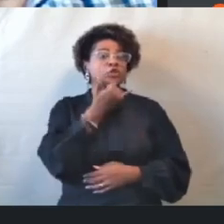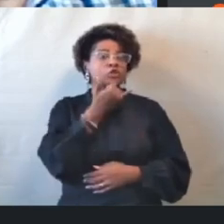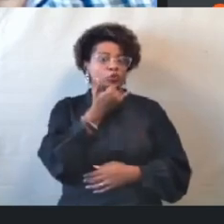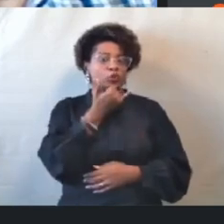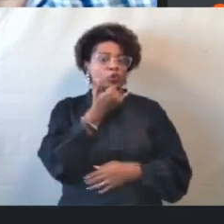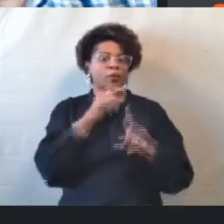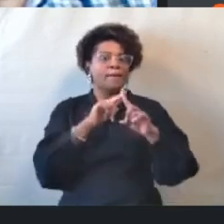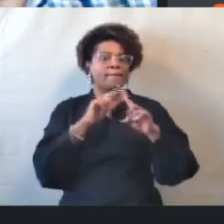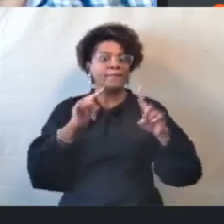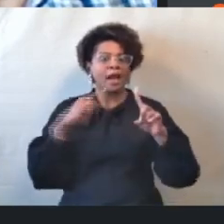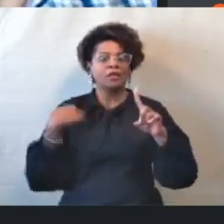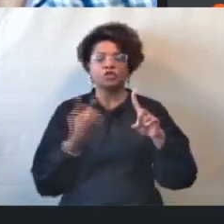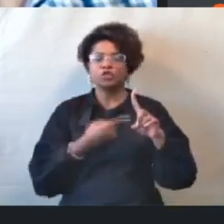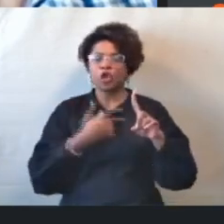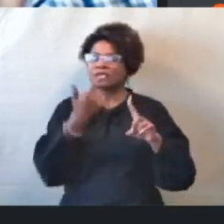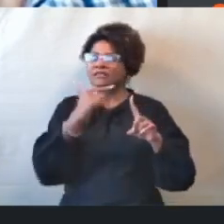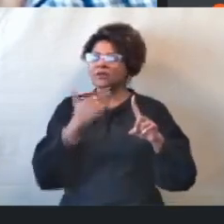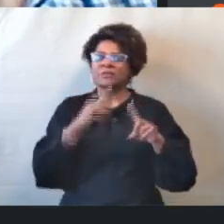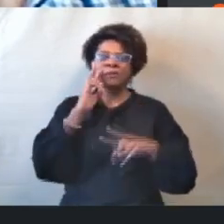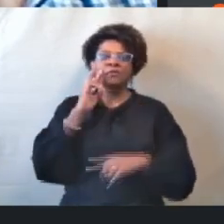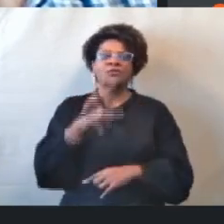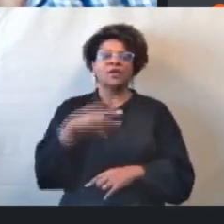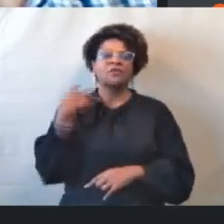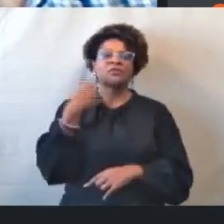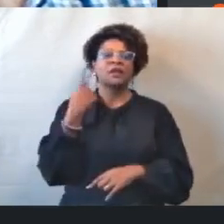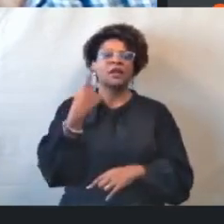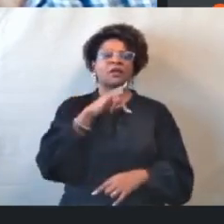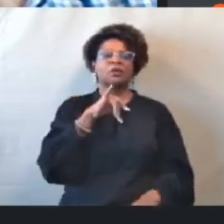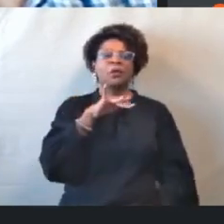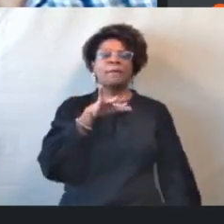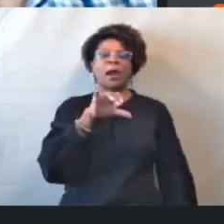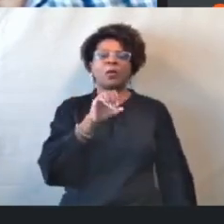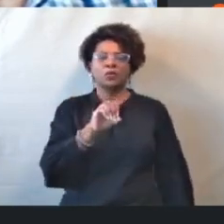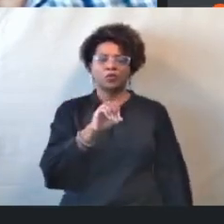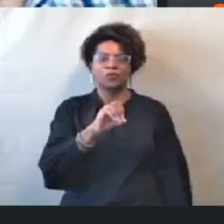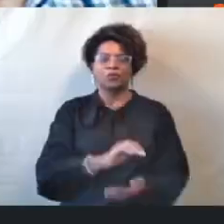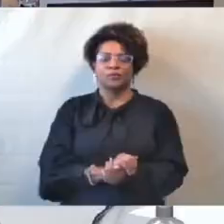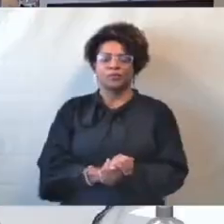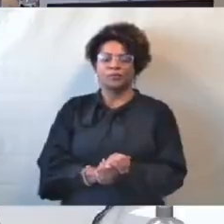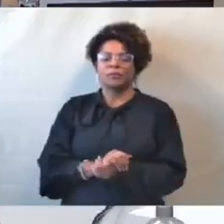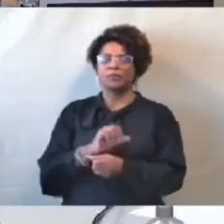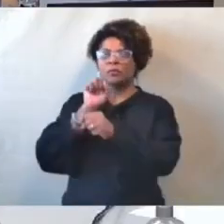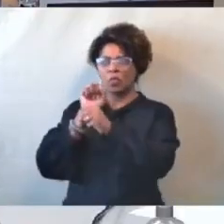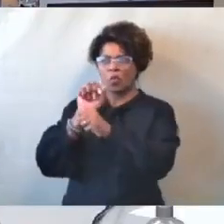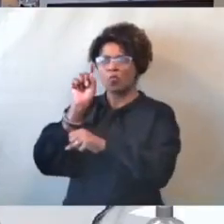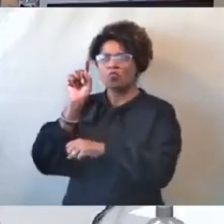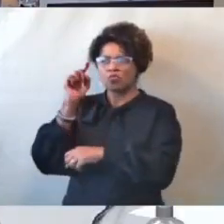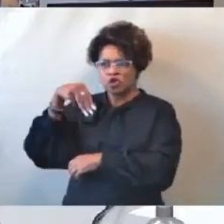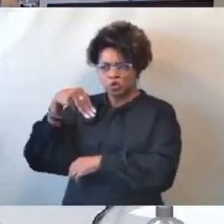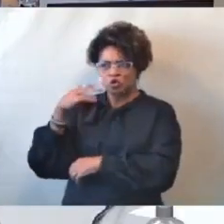não estamos vendo o vereador Braulio aqui. Perfeito, eu vou resolver isso aqui agora, só um minutinho. Obrigado.